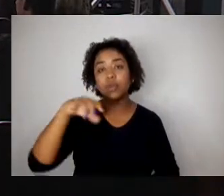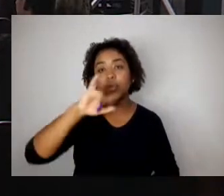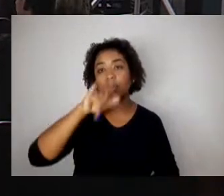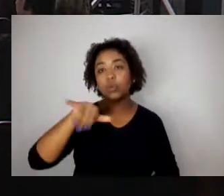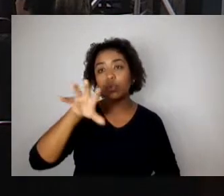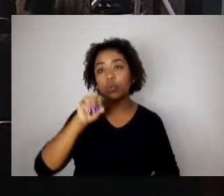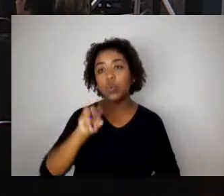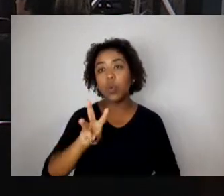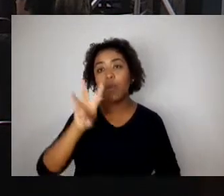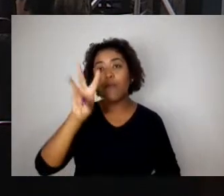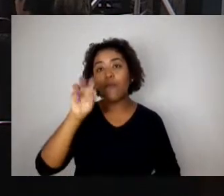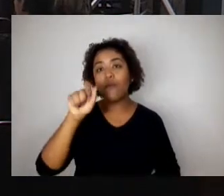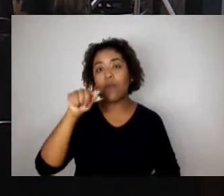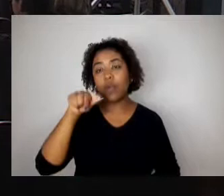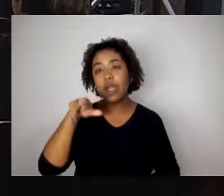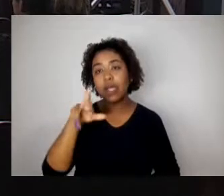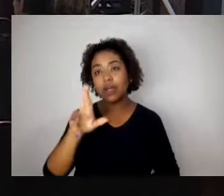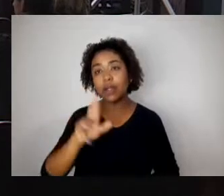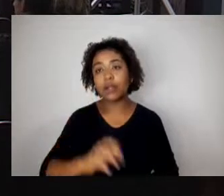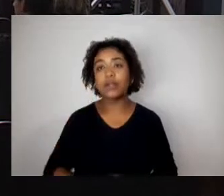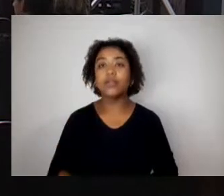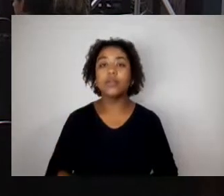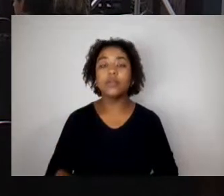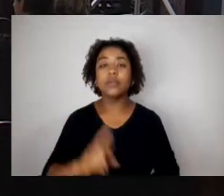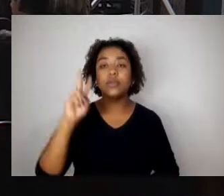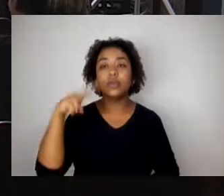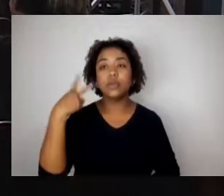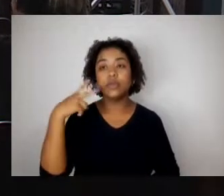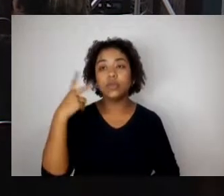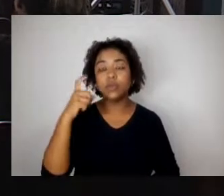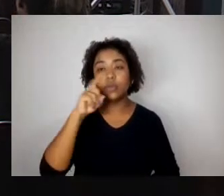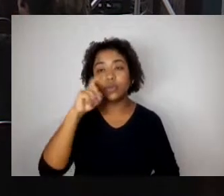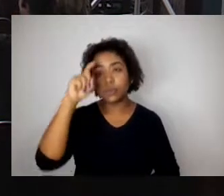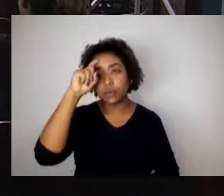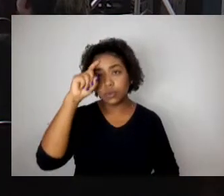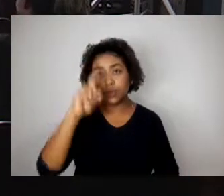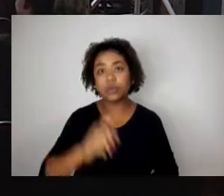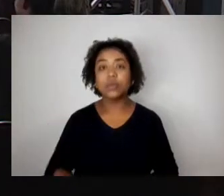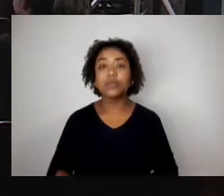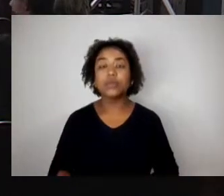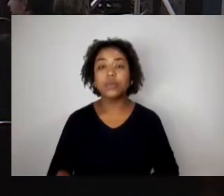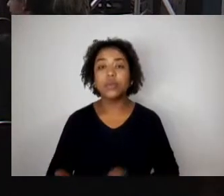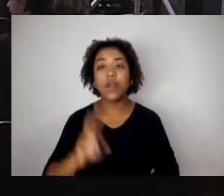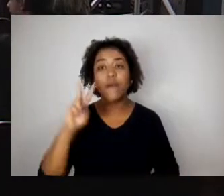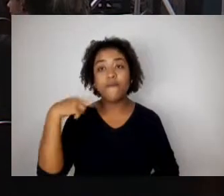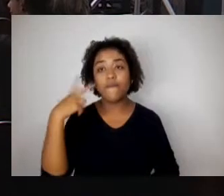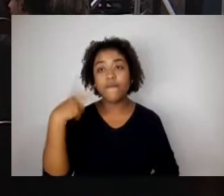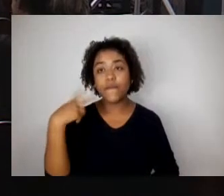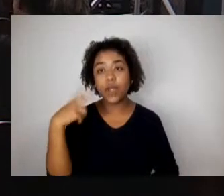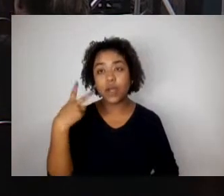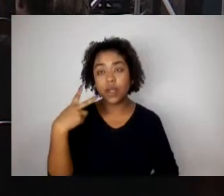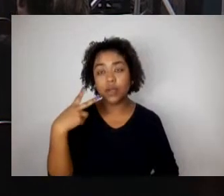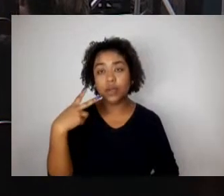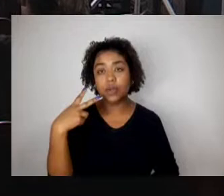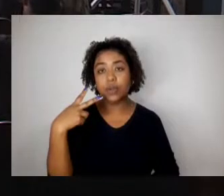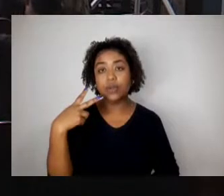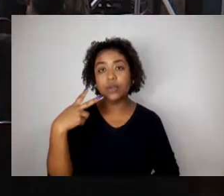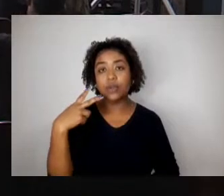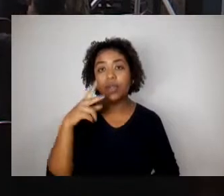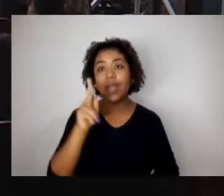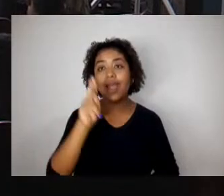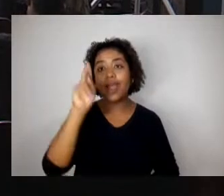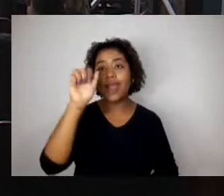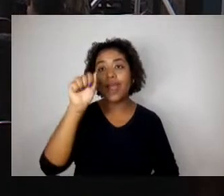Como voto, vereador Julinho Rossiola Favorável, presidente Como voto, vereador A vereadora Cátia Franco, protetora